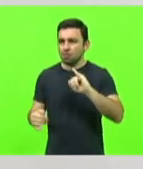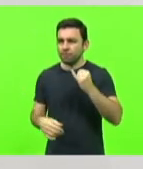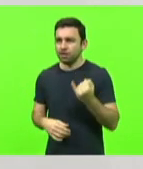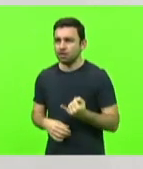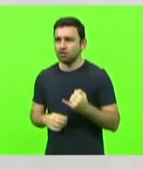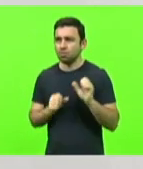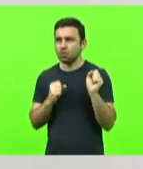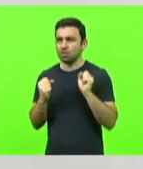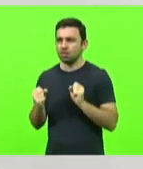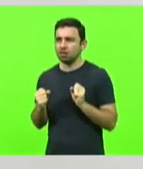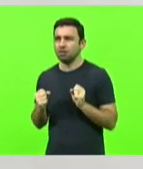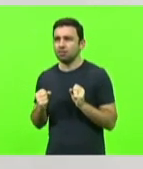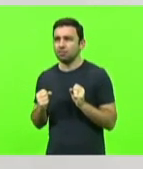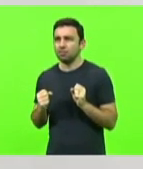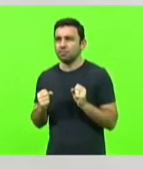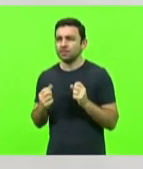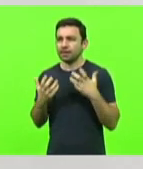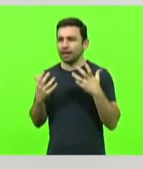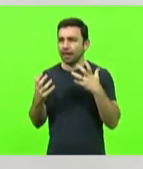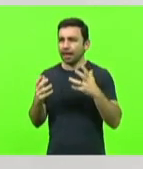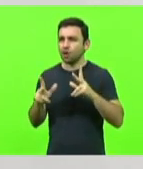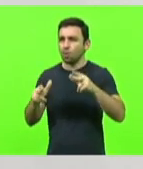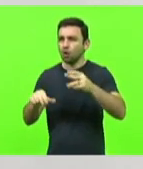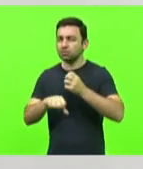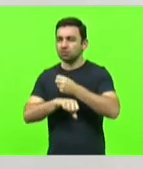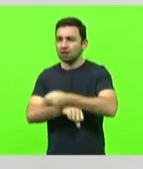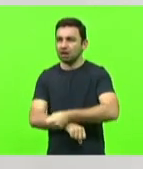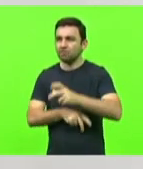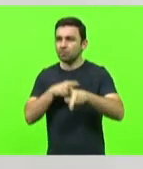que tem para poder escravizar o povo? Não.